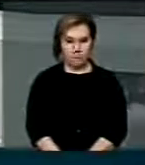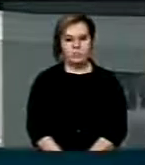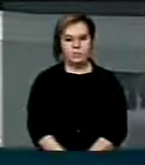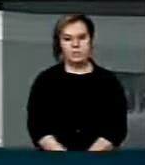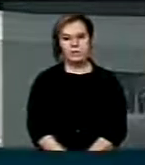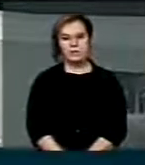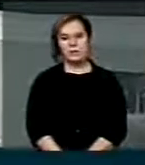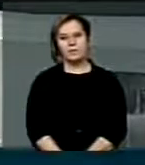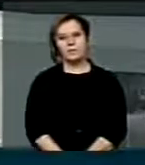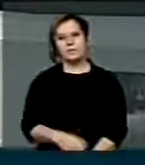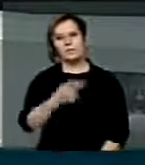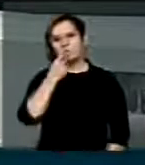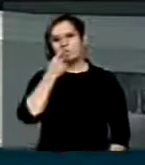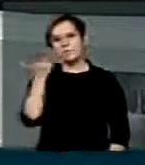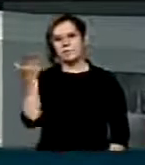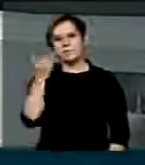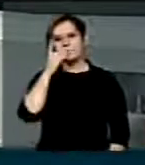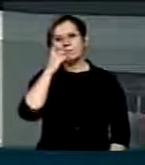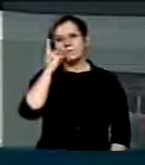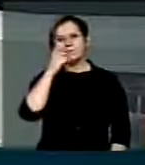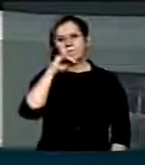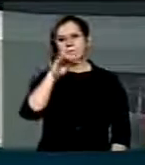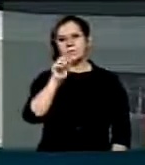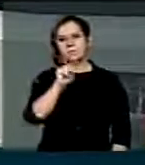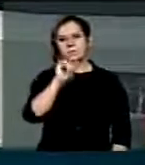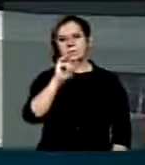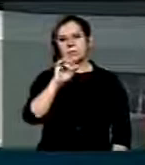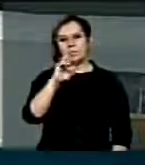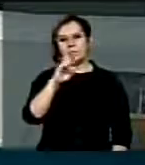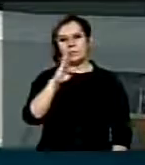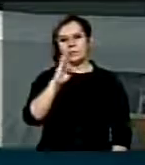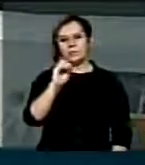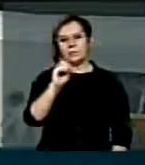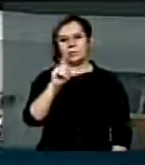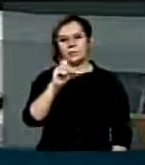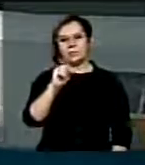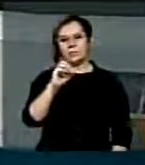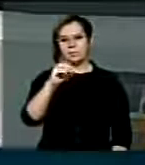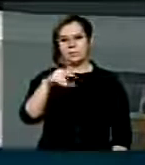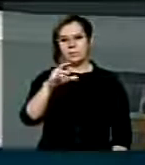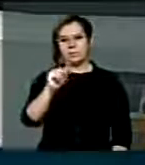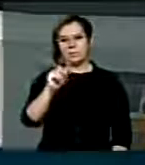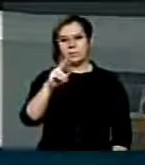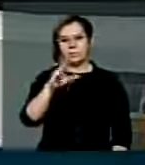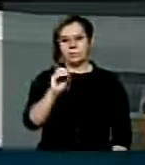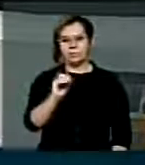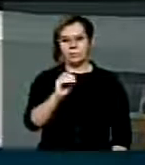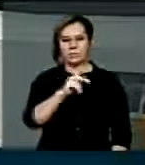Concedo a palavra ao ministro deputado Jair Bolsonaro, PP, Rio de Janeiro.